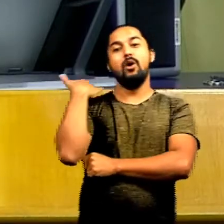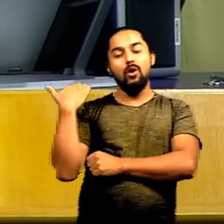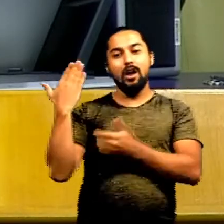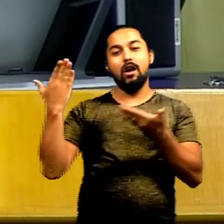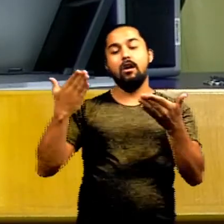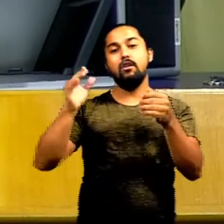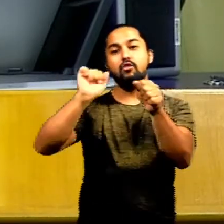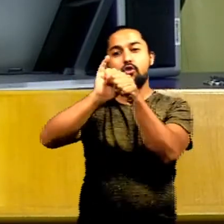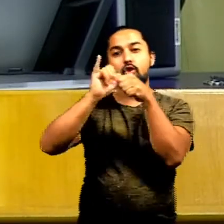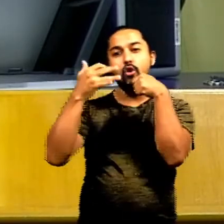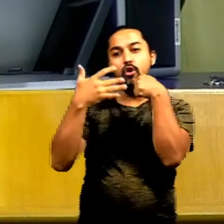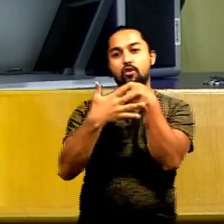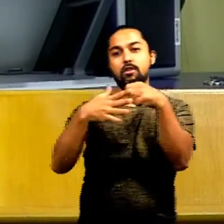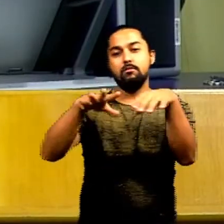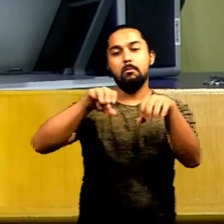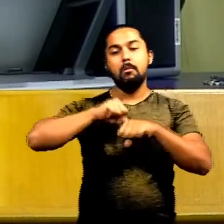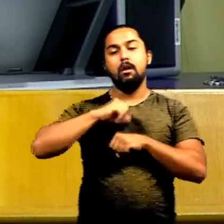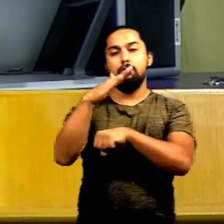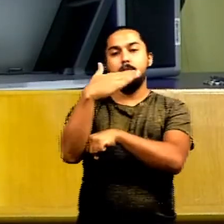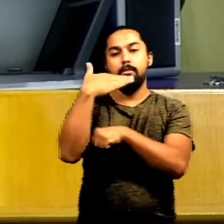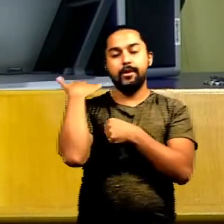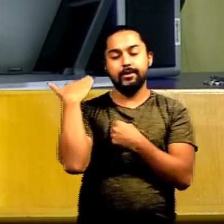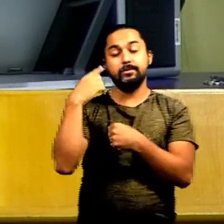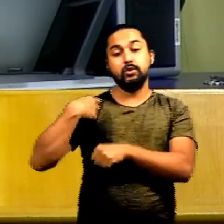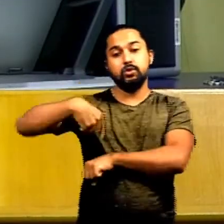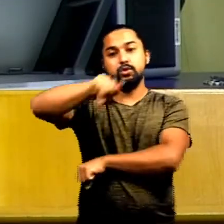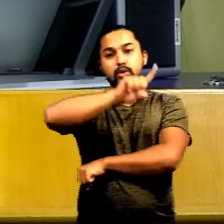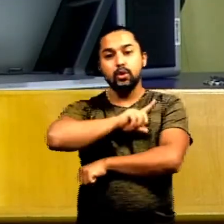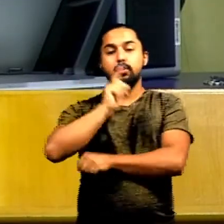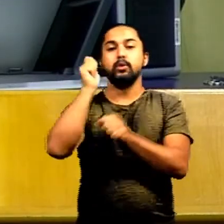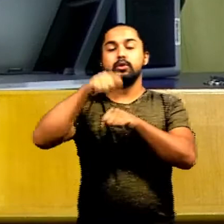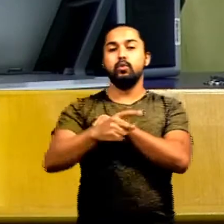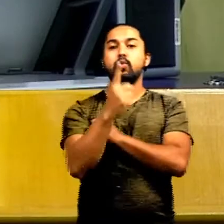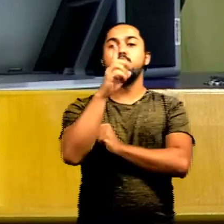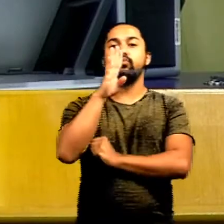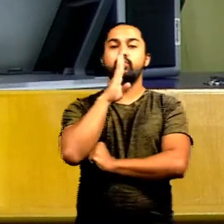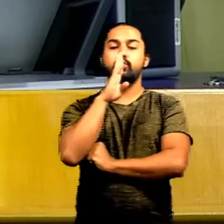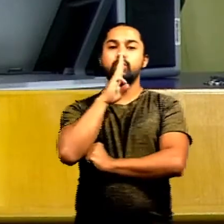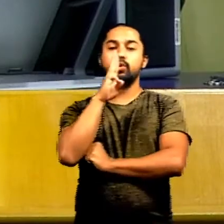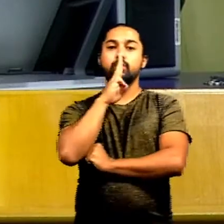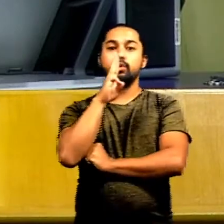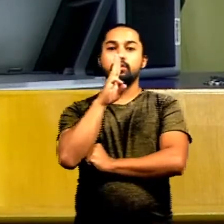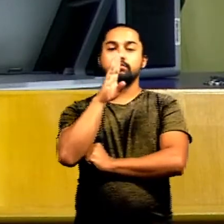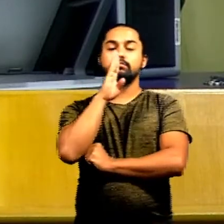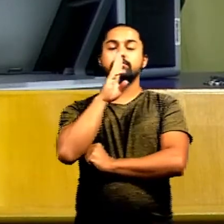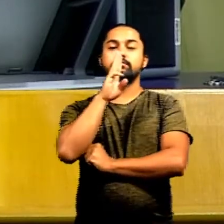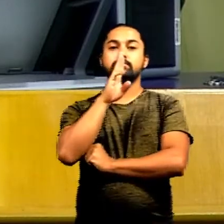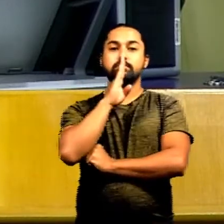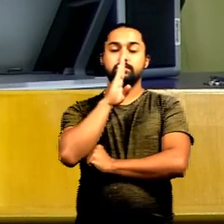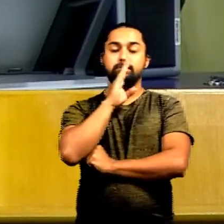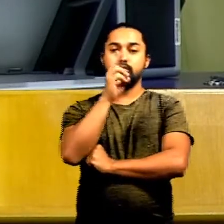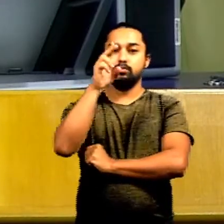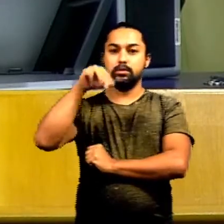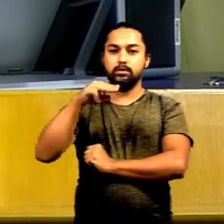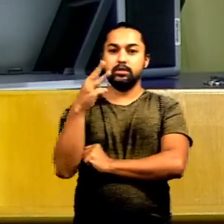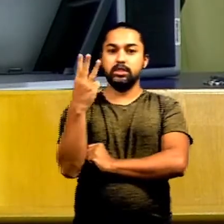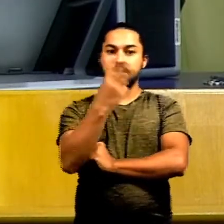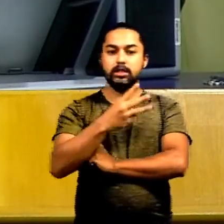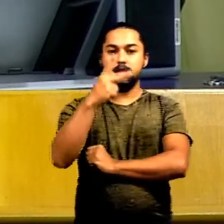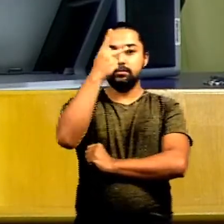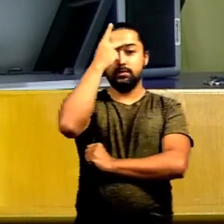vítima também do Covid-19. Então, que nós possamos fazer um minuto de silêncio em memória às três pessoas falecidas.